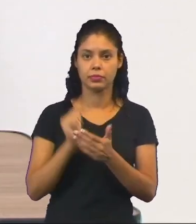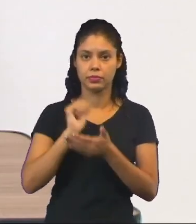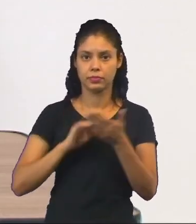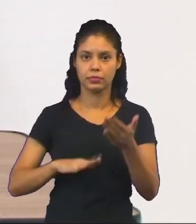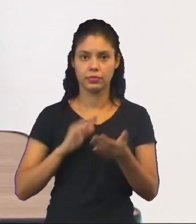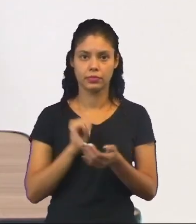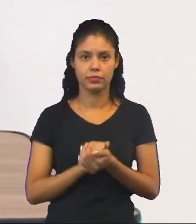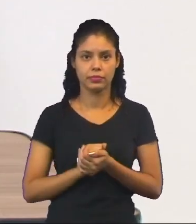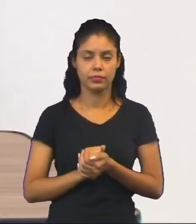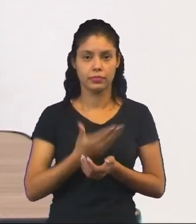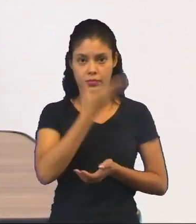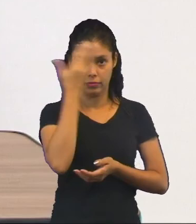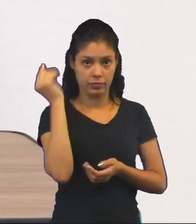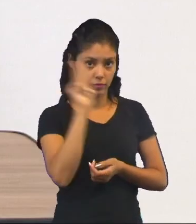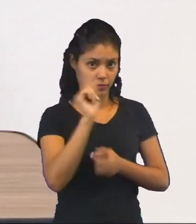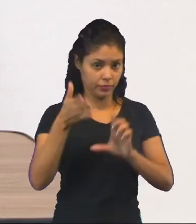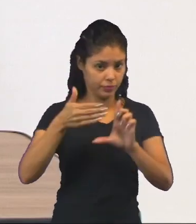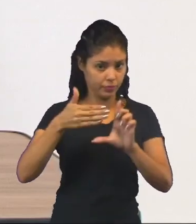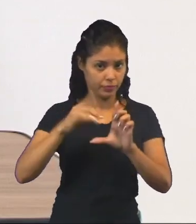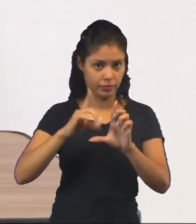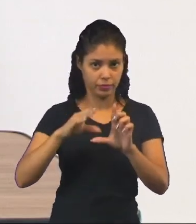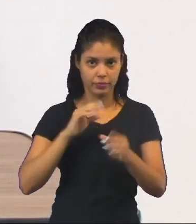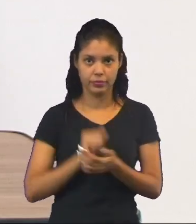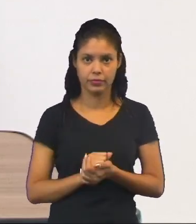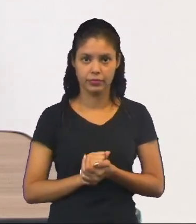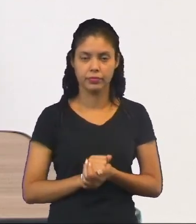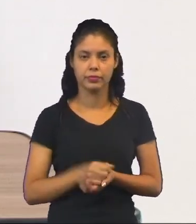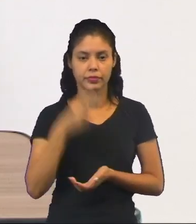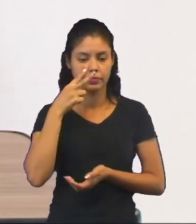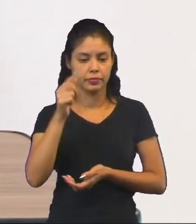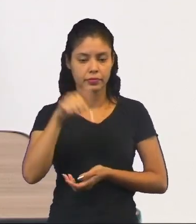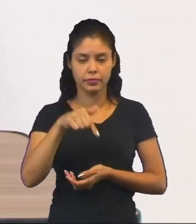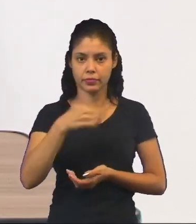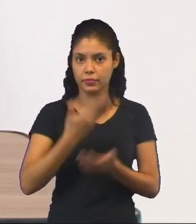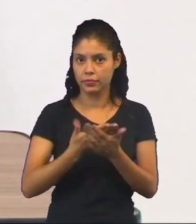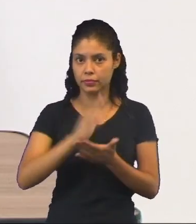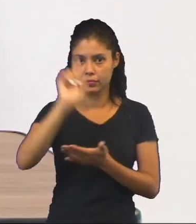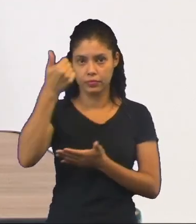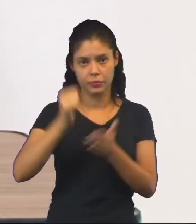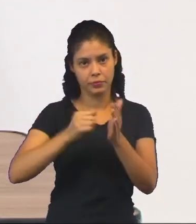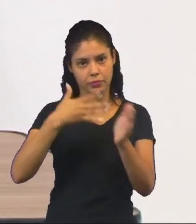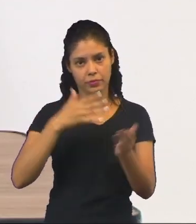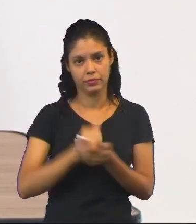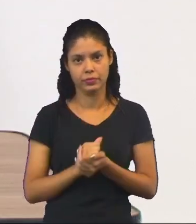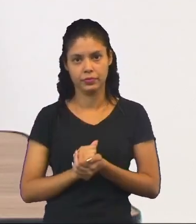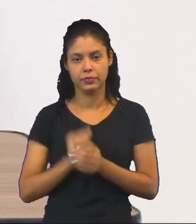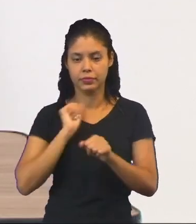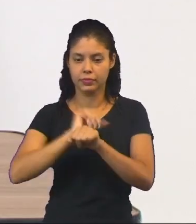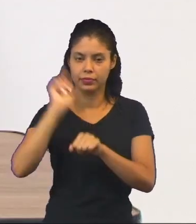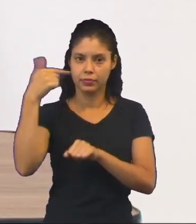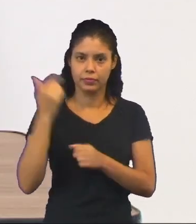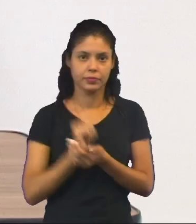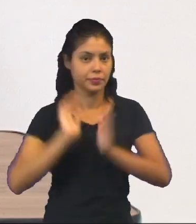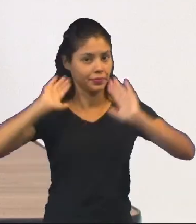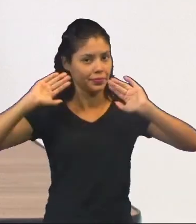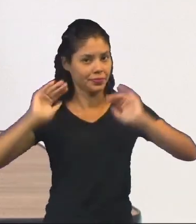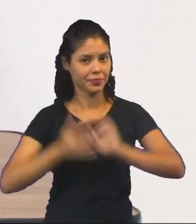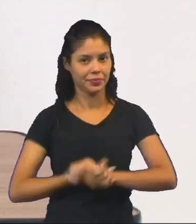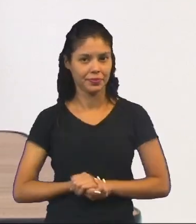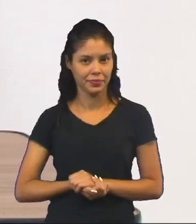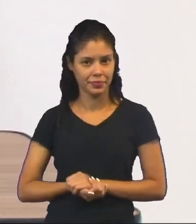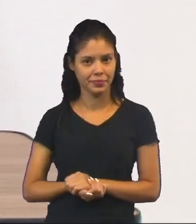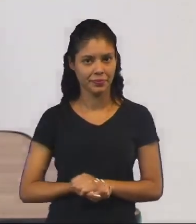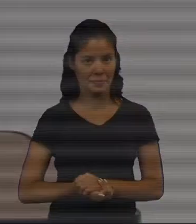atividades. Mas não esqueça de acessar a plataforma Eduque, para você ter acesso a essa aula e muitas outras. A aguarda na próxima. Tchau, tchau.